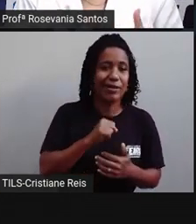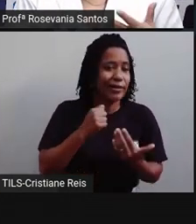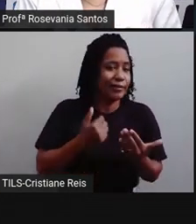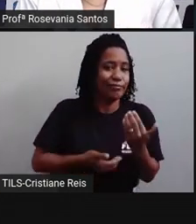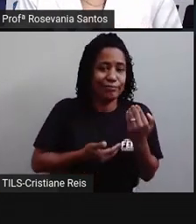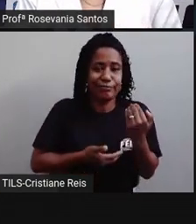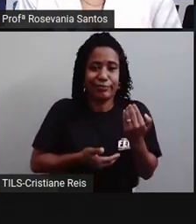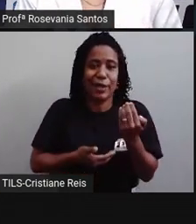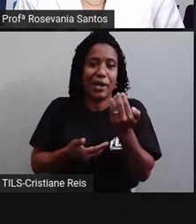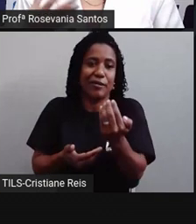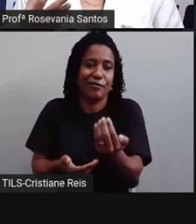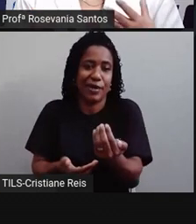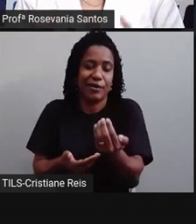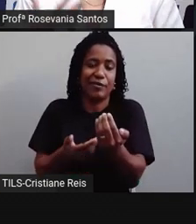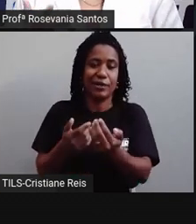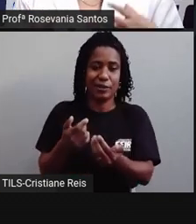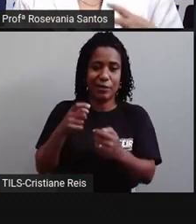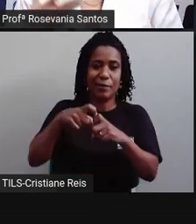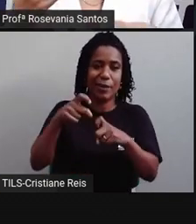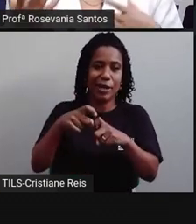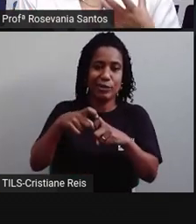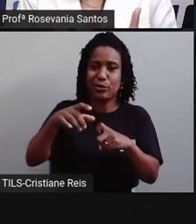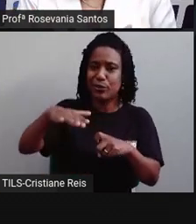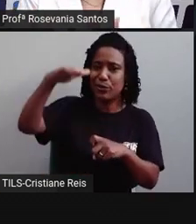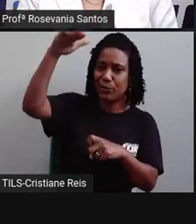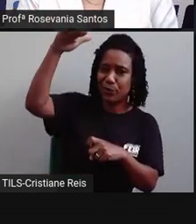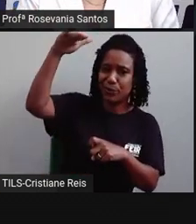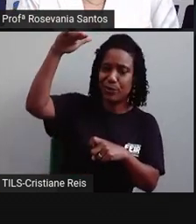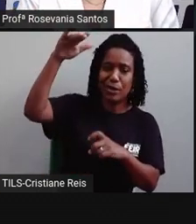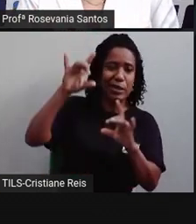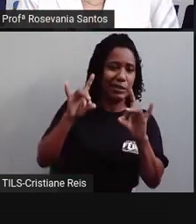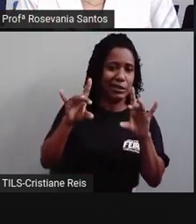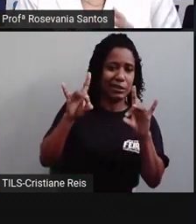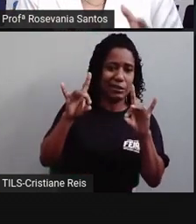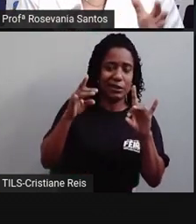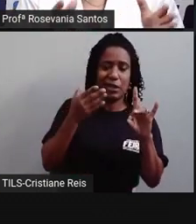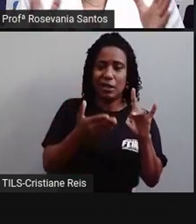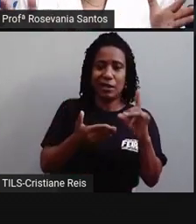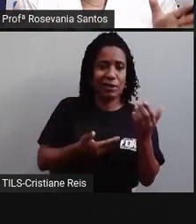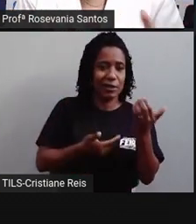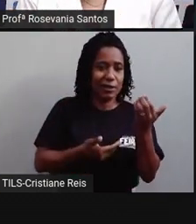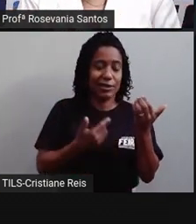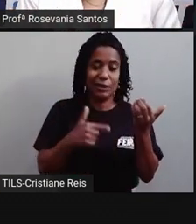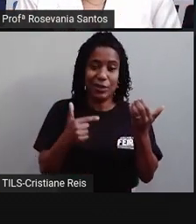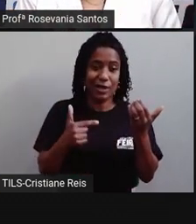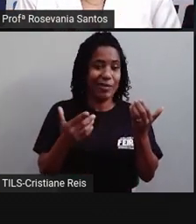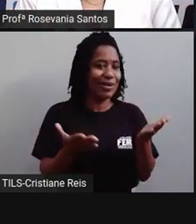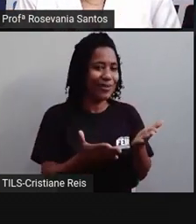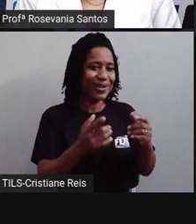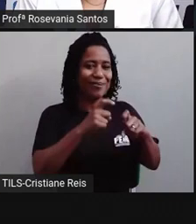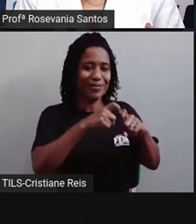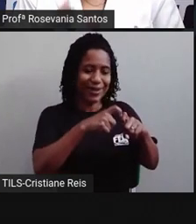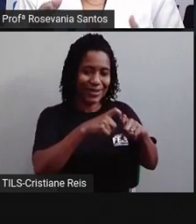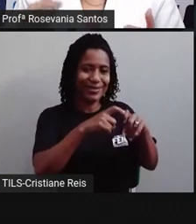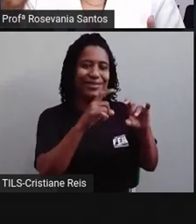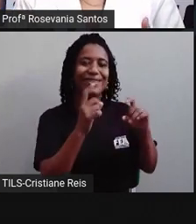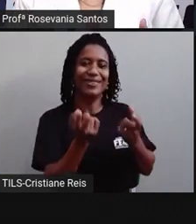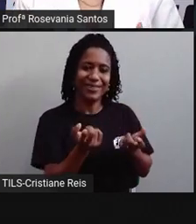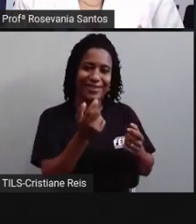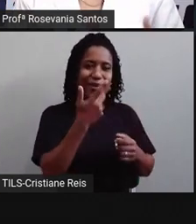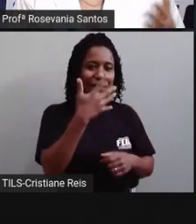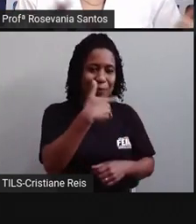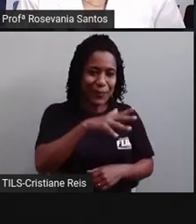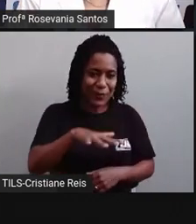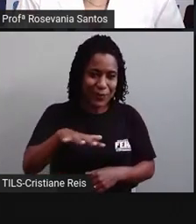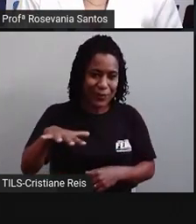agora já tem os pediatras, tem alguns pediatras até específicos, né, com especialidades, que antes tinha que levar